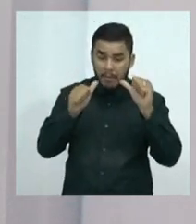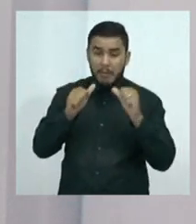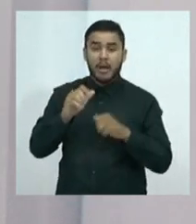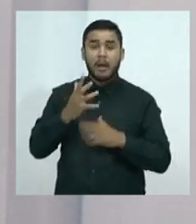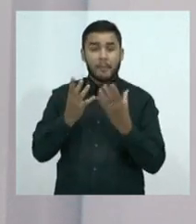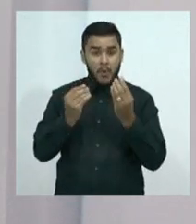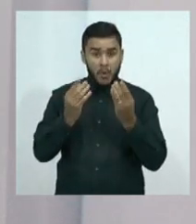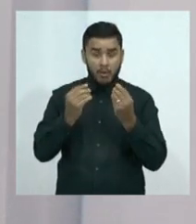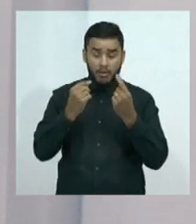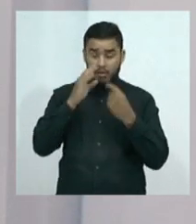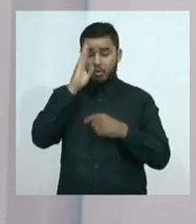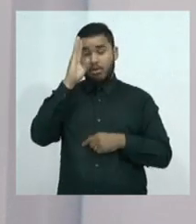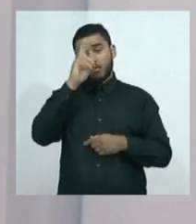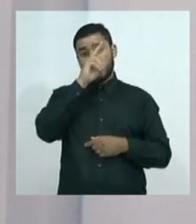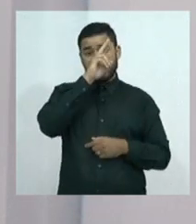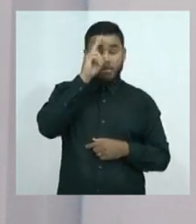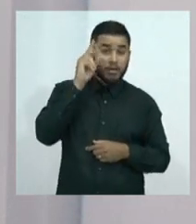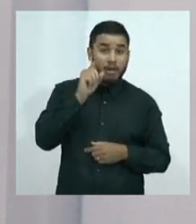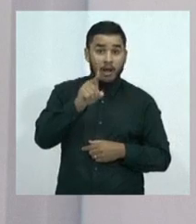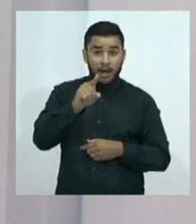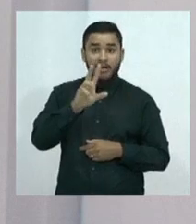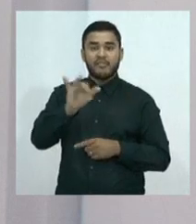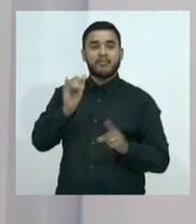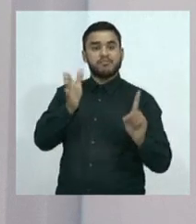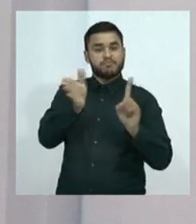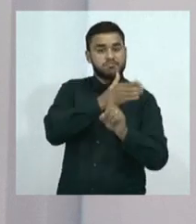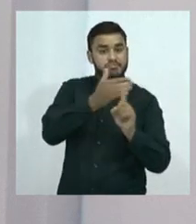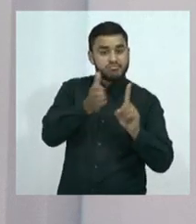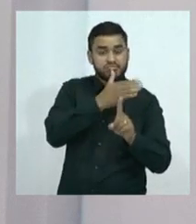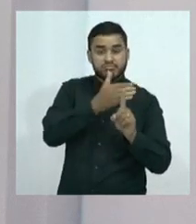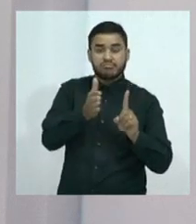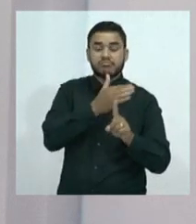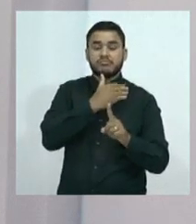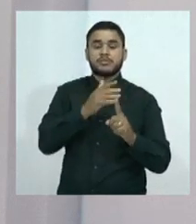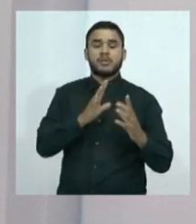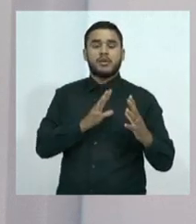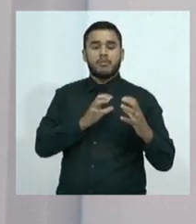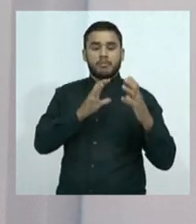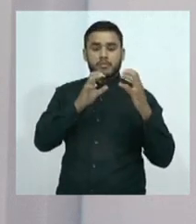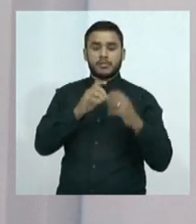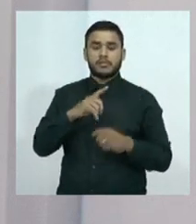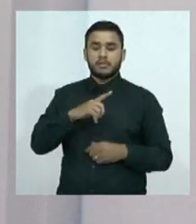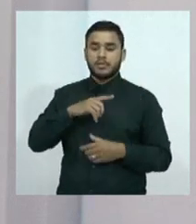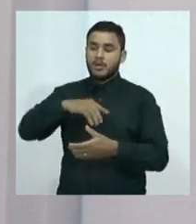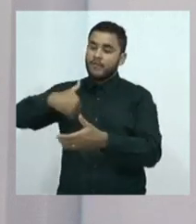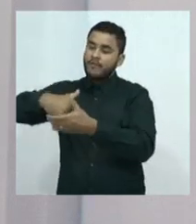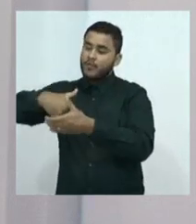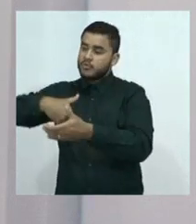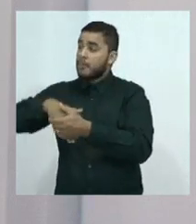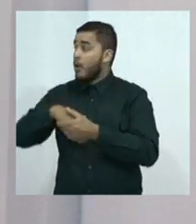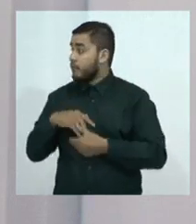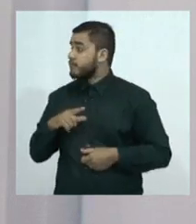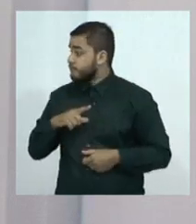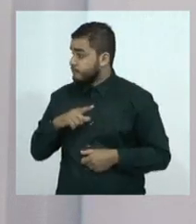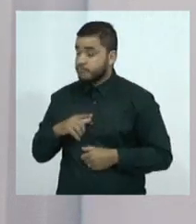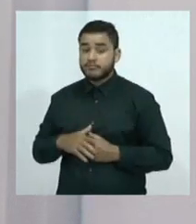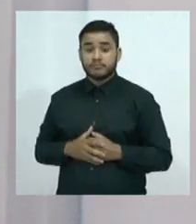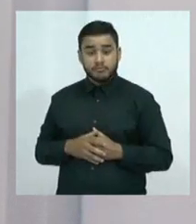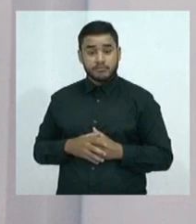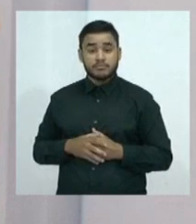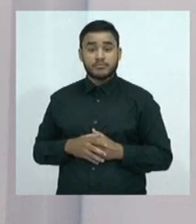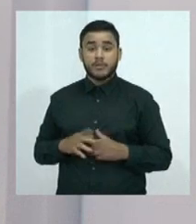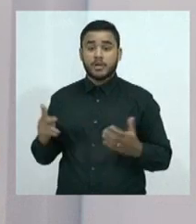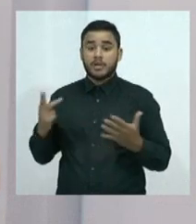corporal, de violência doméstica. Principalmente em dias que tem jogo de futebol, a pessoa se alcooliza antes. Às vezes tem uma